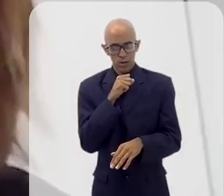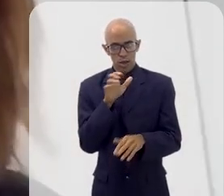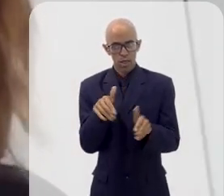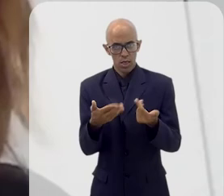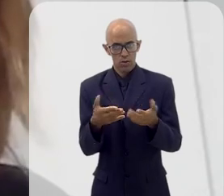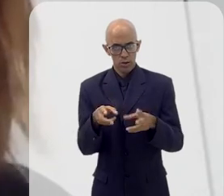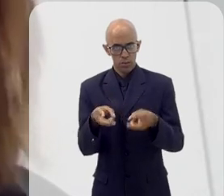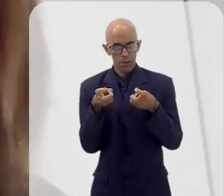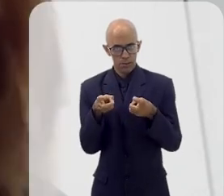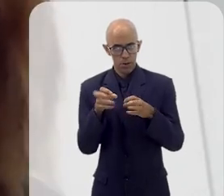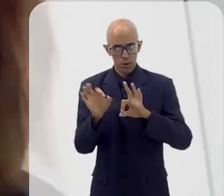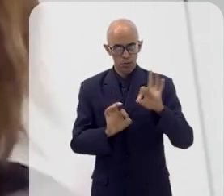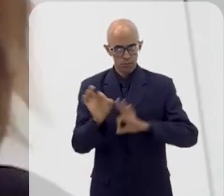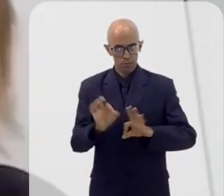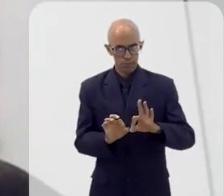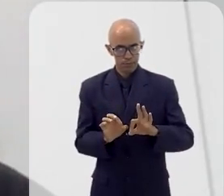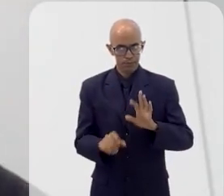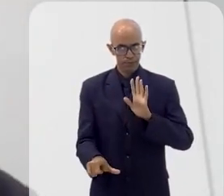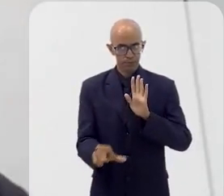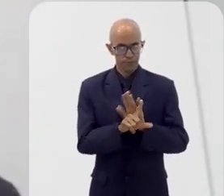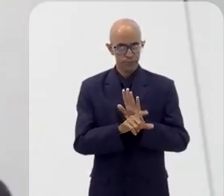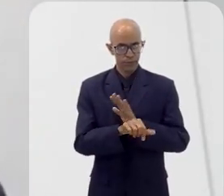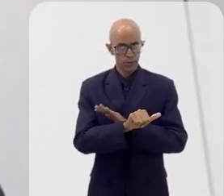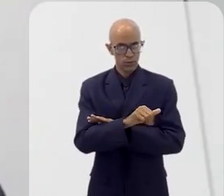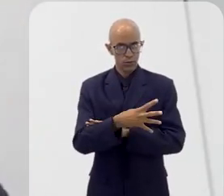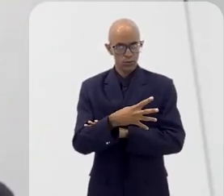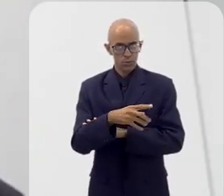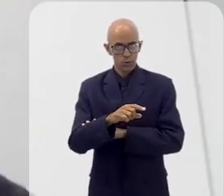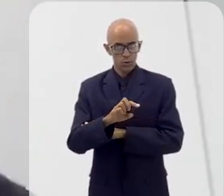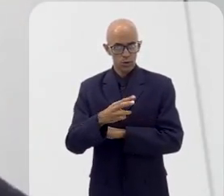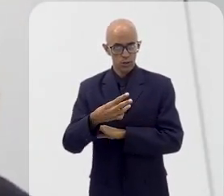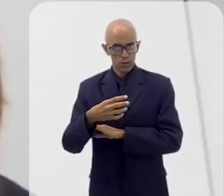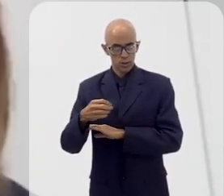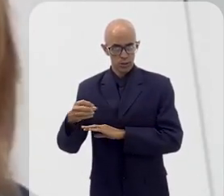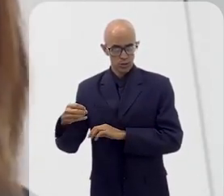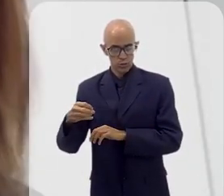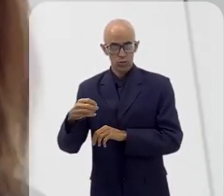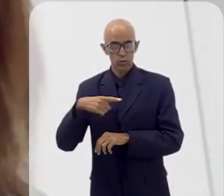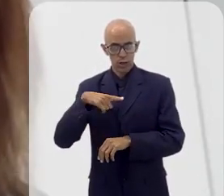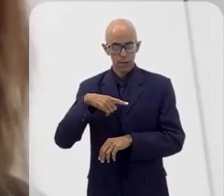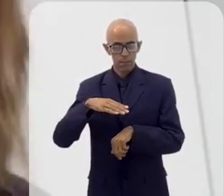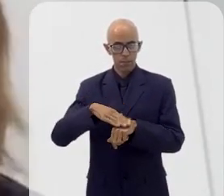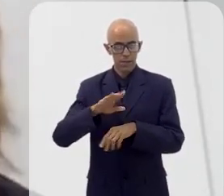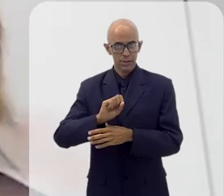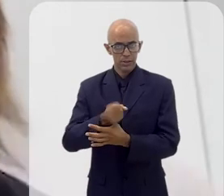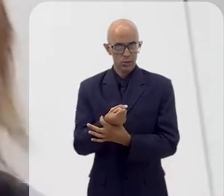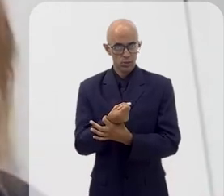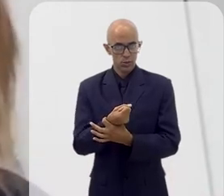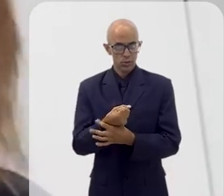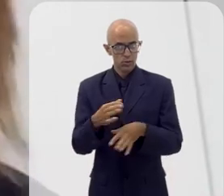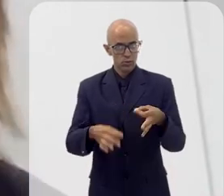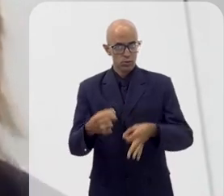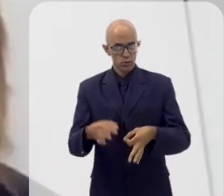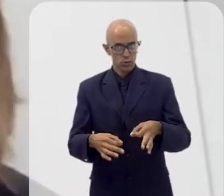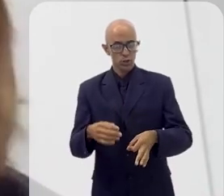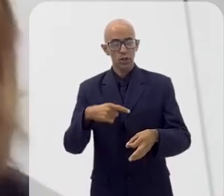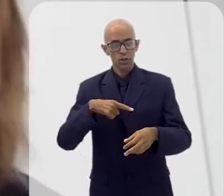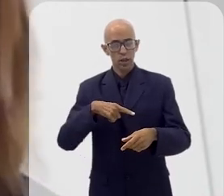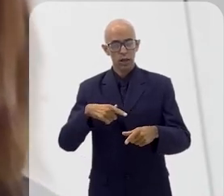gente viu que o projeto de lei que hoje virou uma lei, a lei 14.300, trouxe mais segurança jurídica, teve um boom,